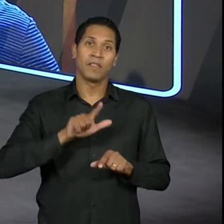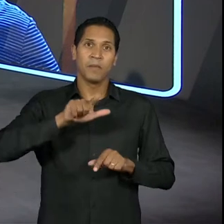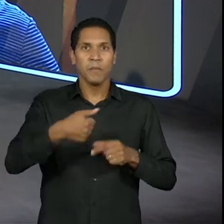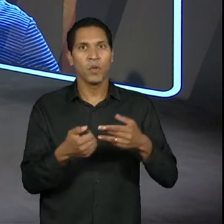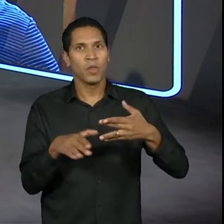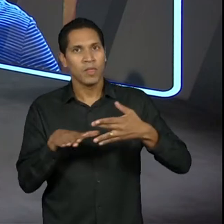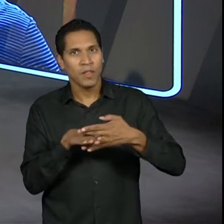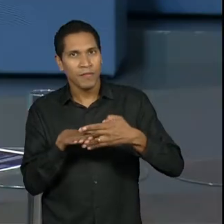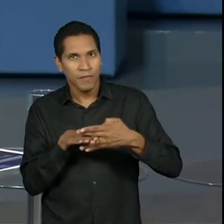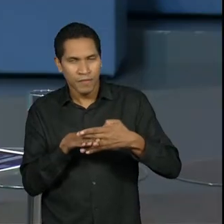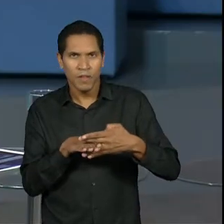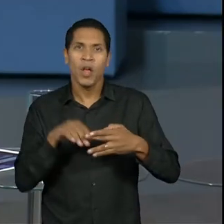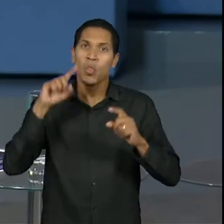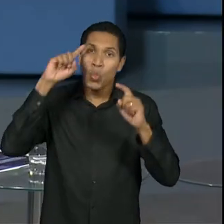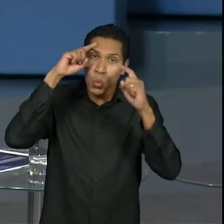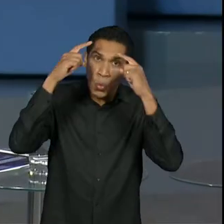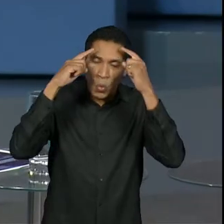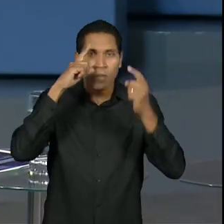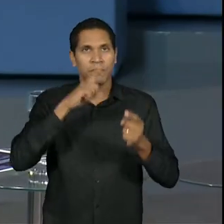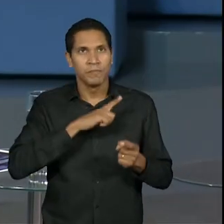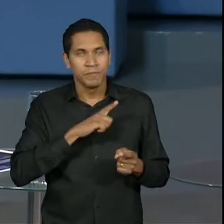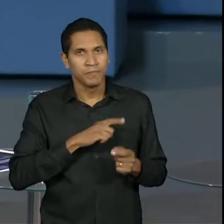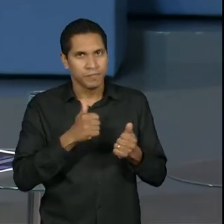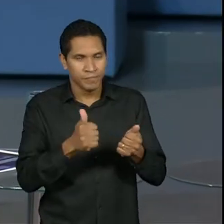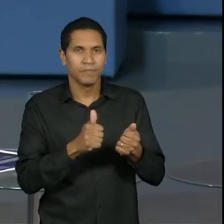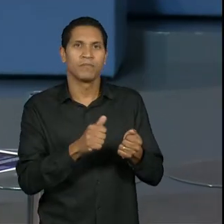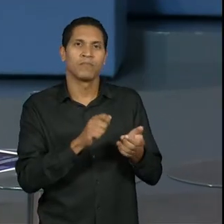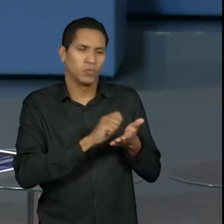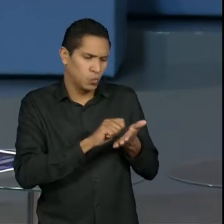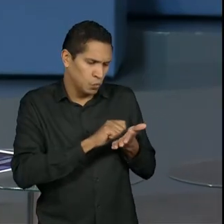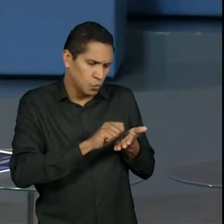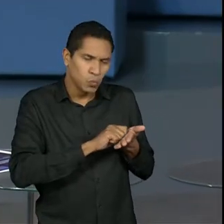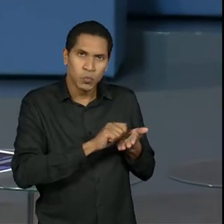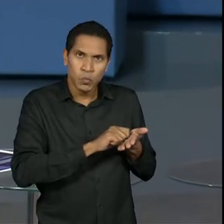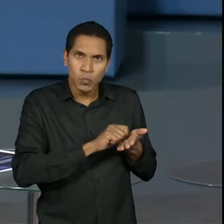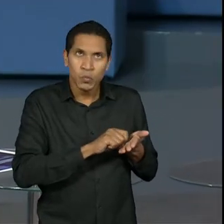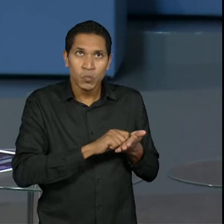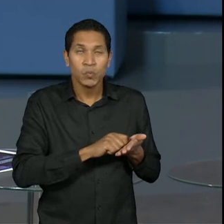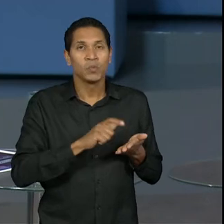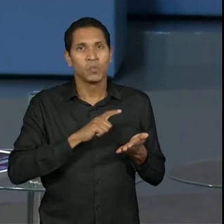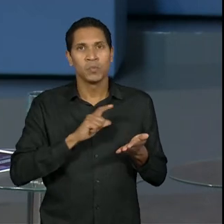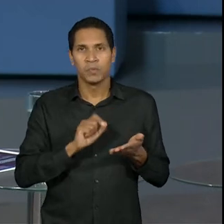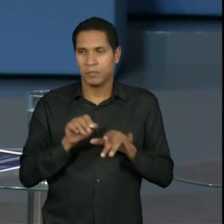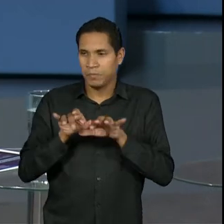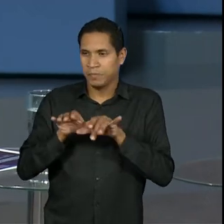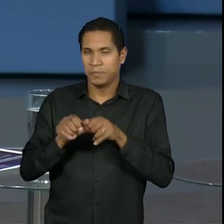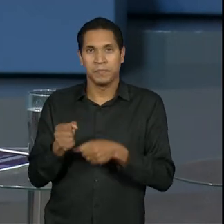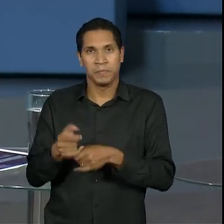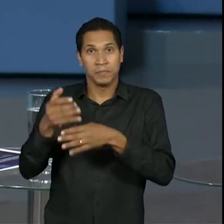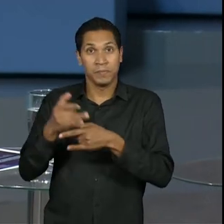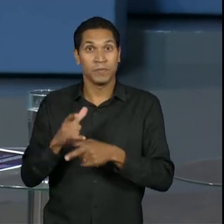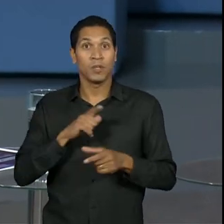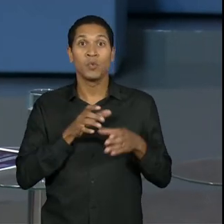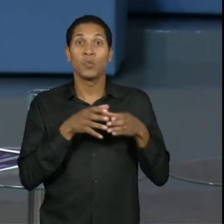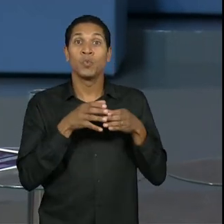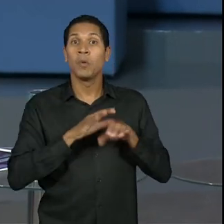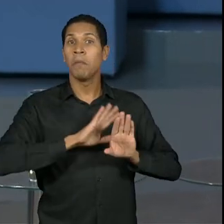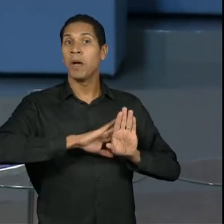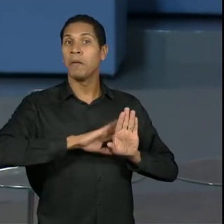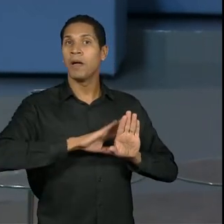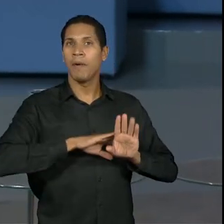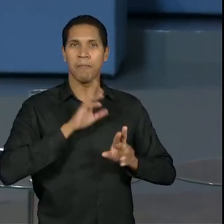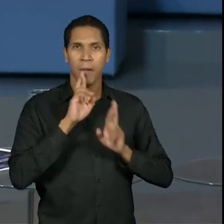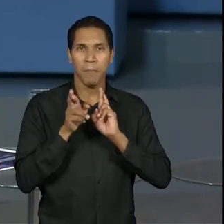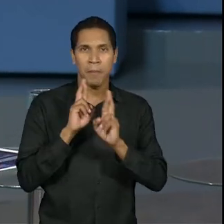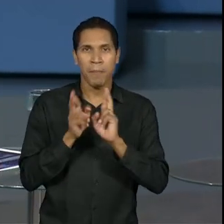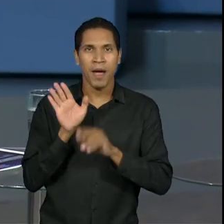intervalo. Então, assim, tem dúvida? Escreve a sua pergunta, que a gente tem o nosso time aqui nos bastidores prontinhos para